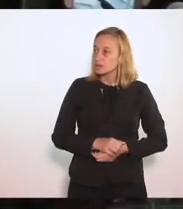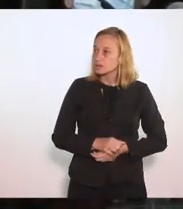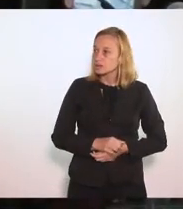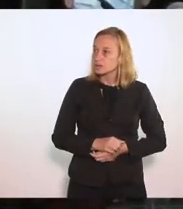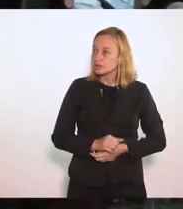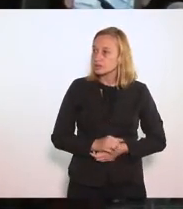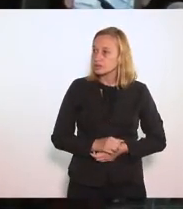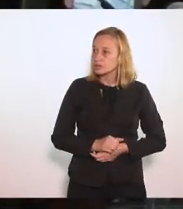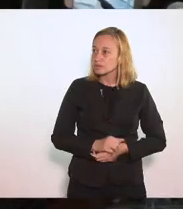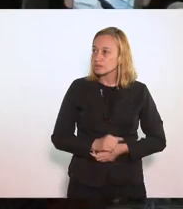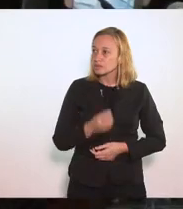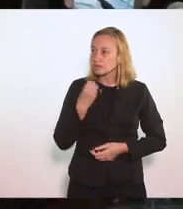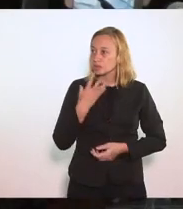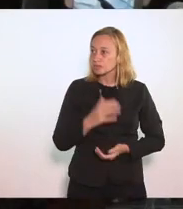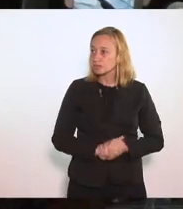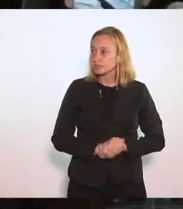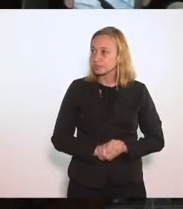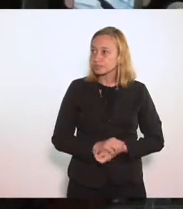Bom